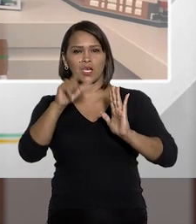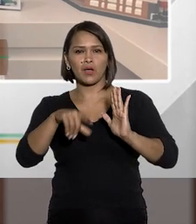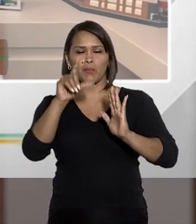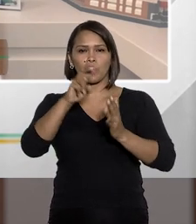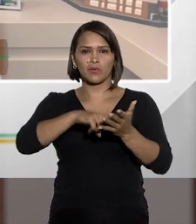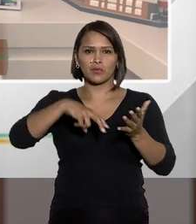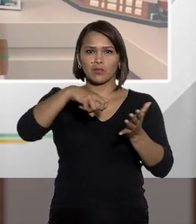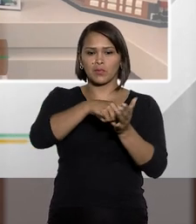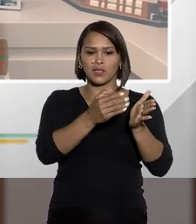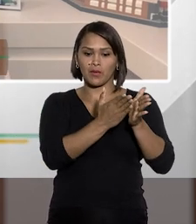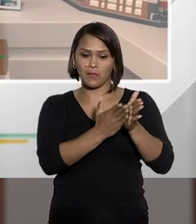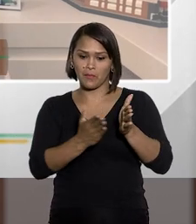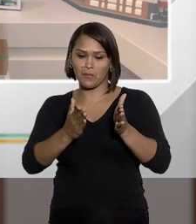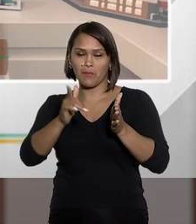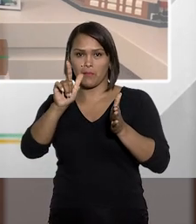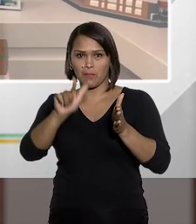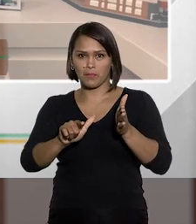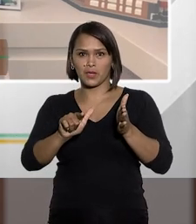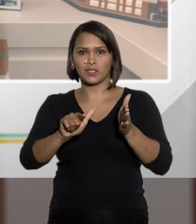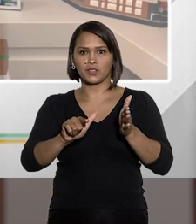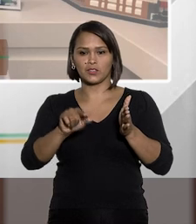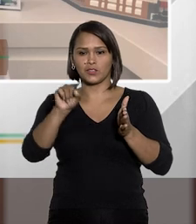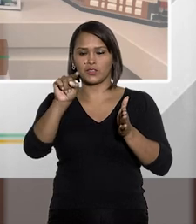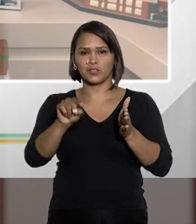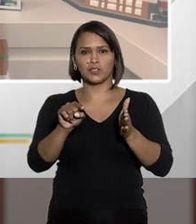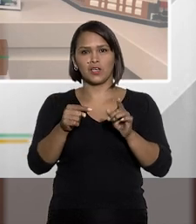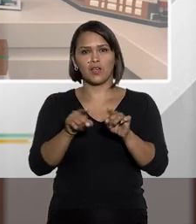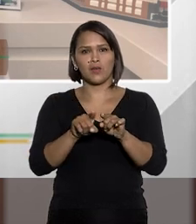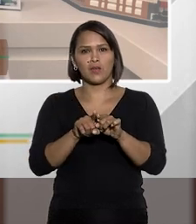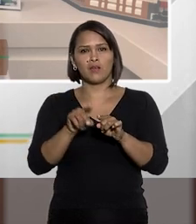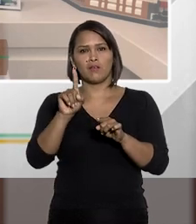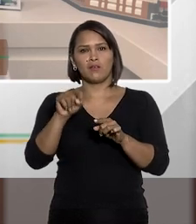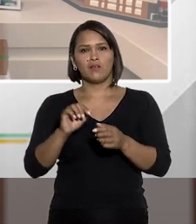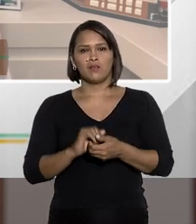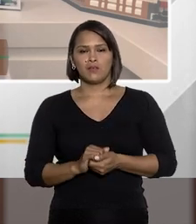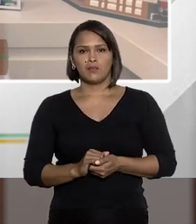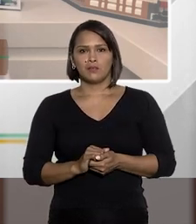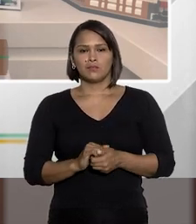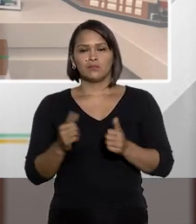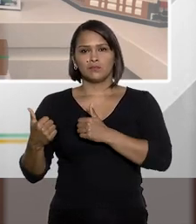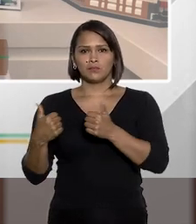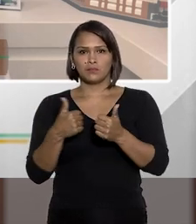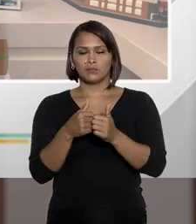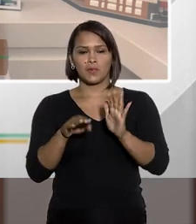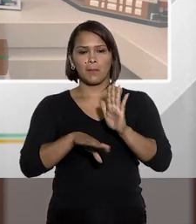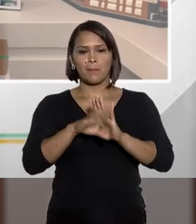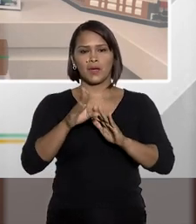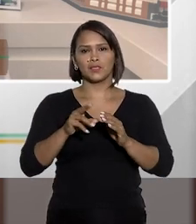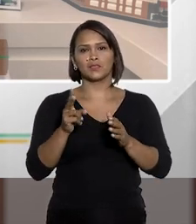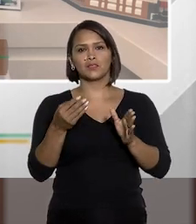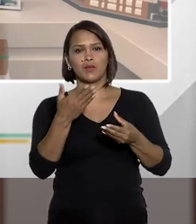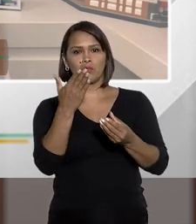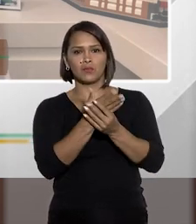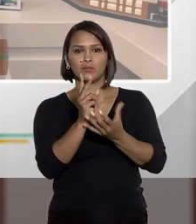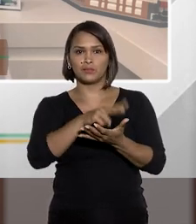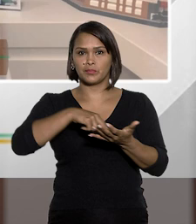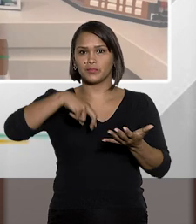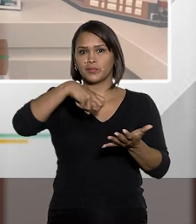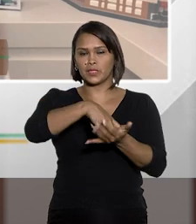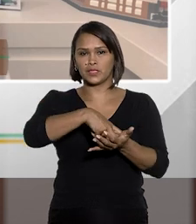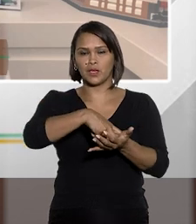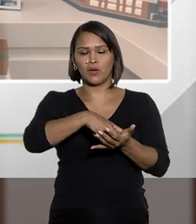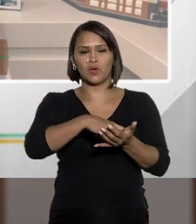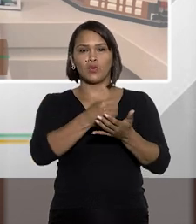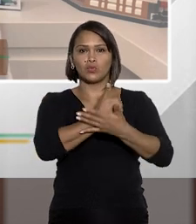saindo um pouco do penal e partindo aqui para a área que se aproxima um pouco mais de mim, que é o processo